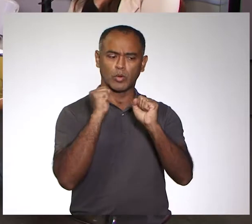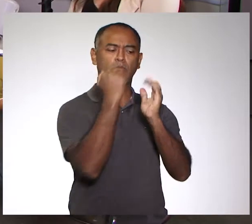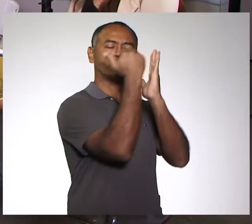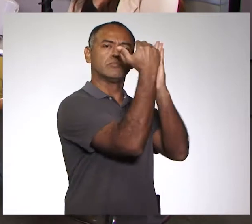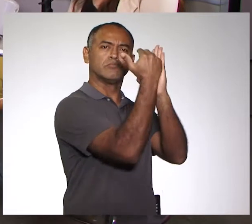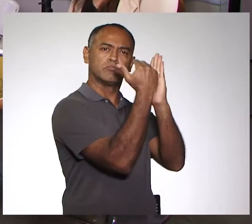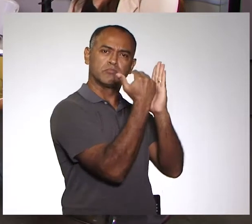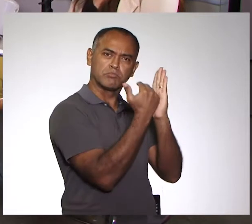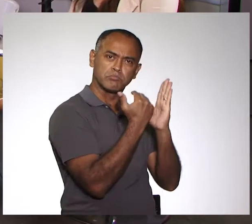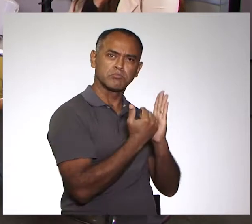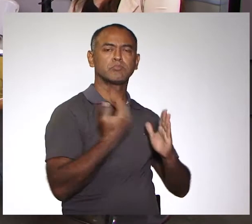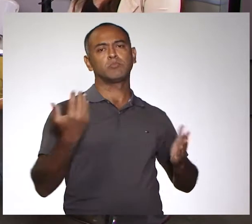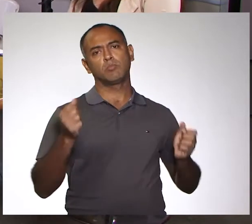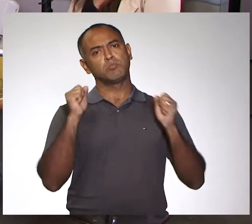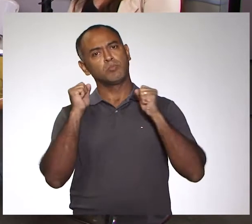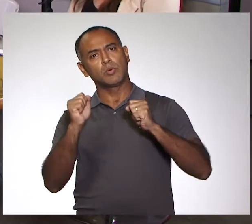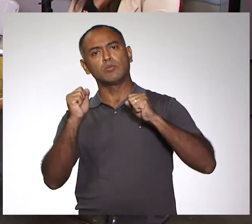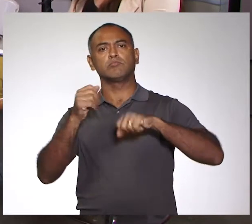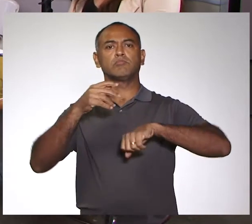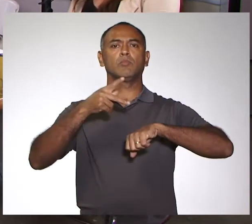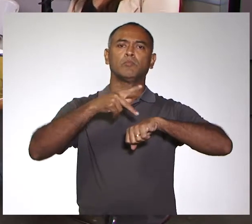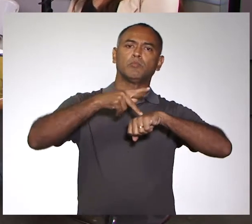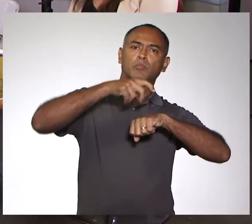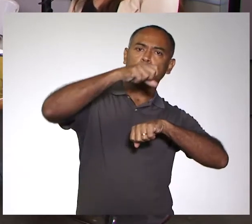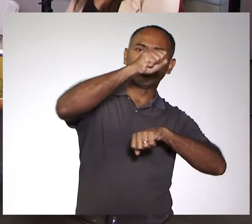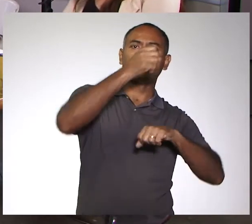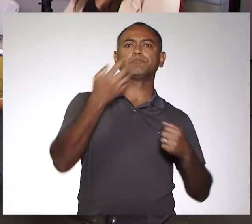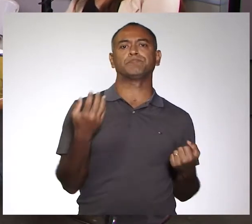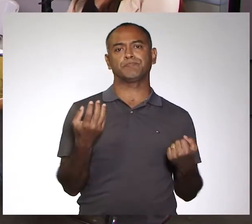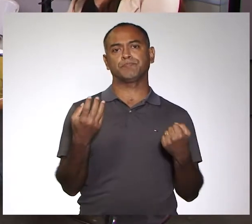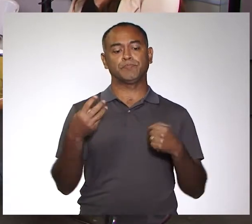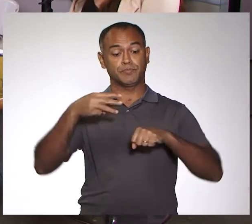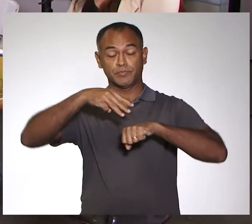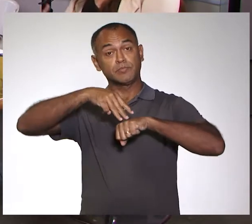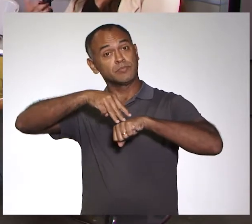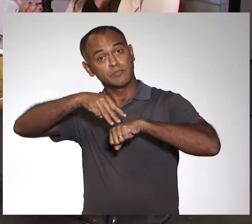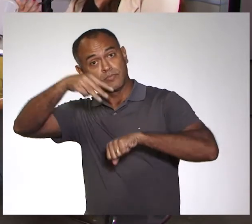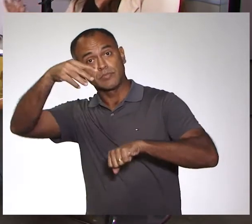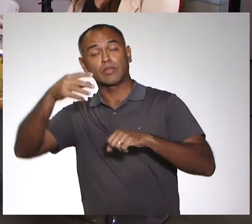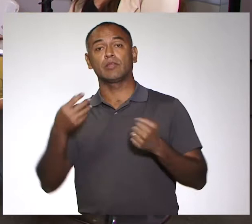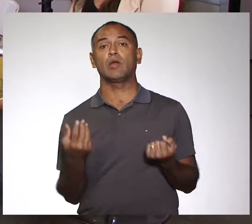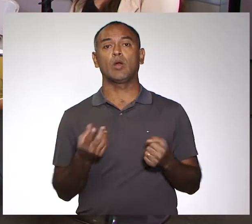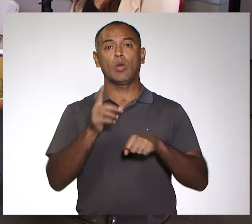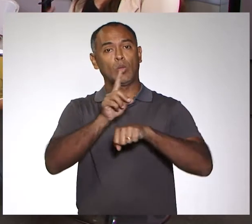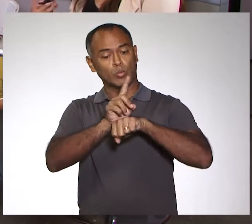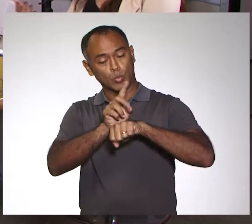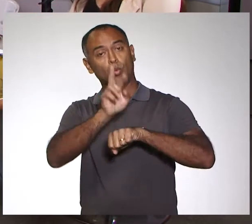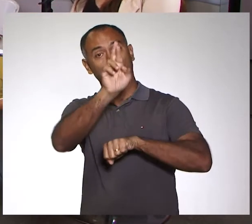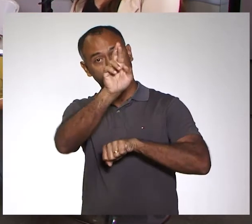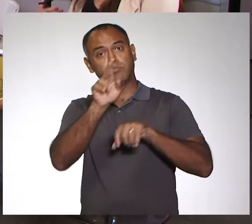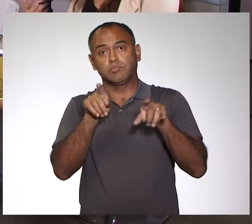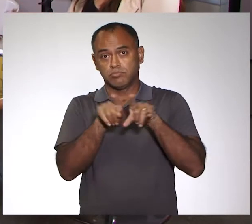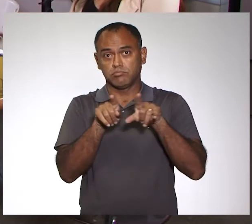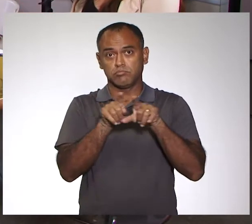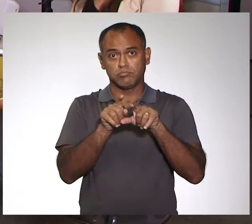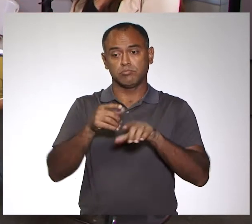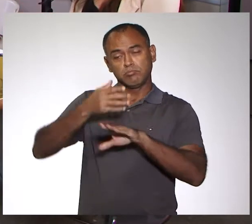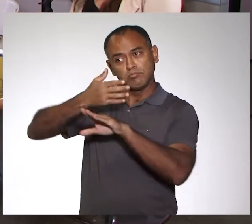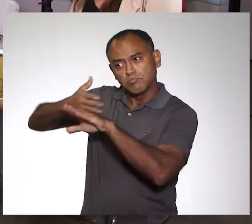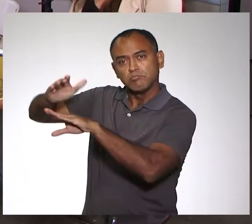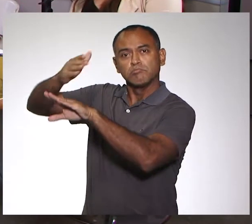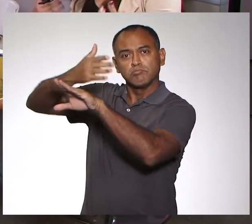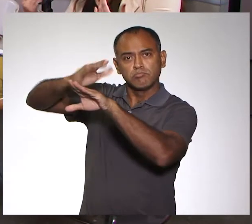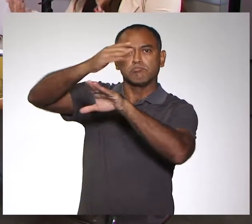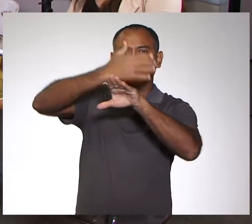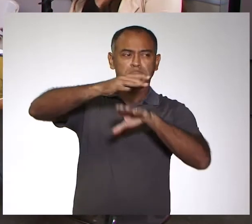de pós-graduação, seja lato-senso, com especializações e estrito-senso, mestrado e doutorados,